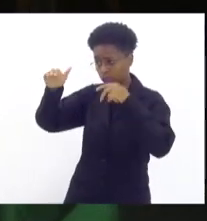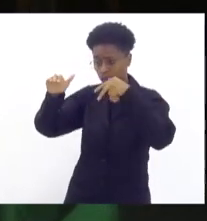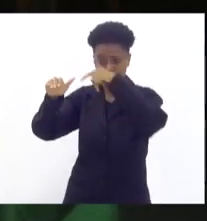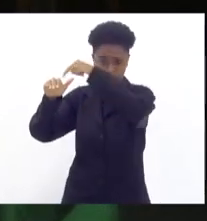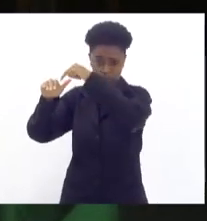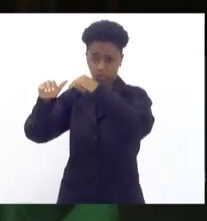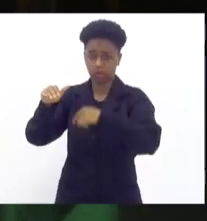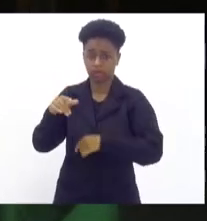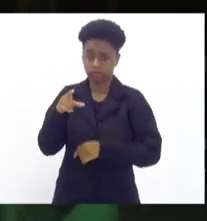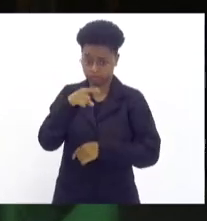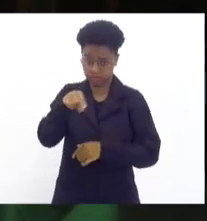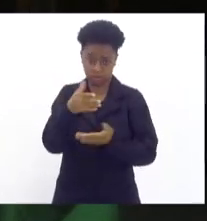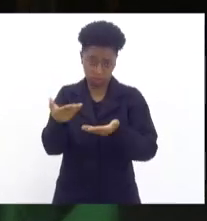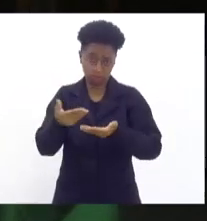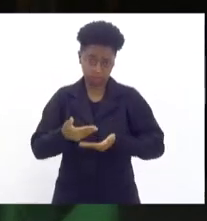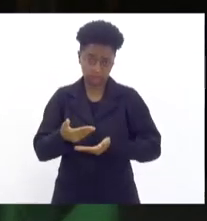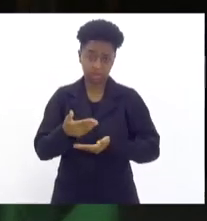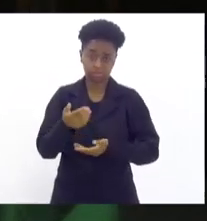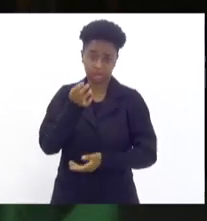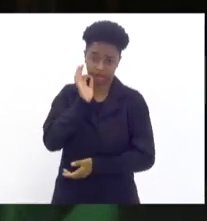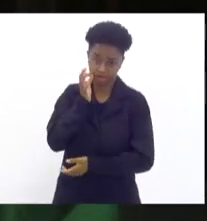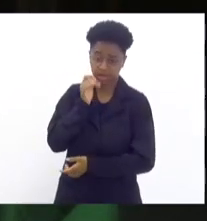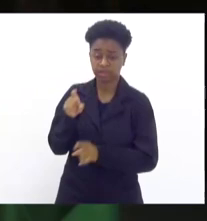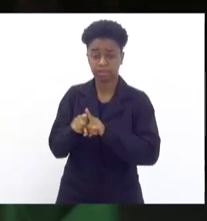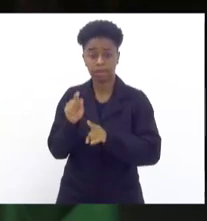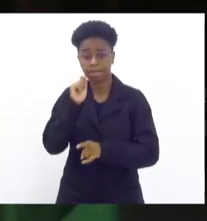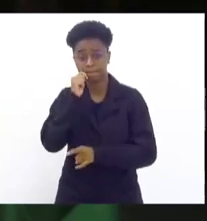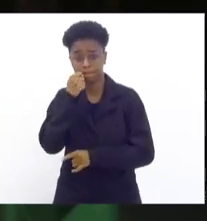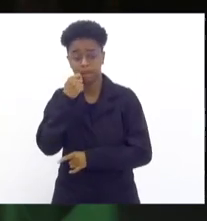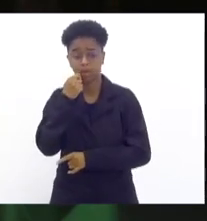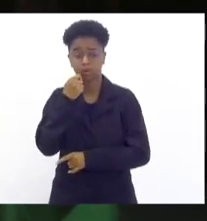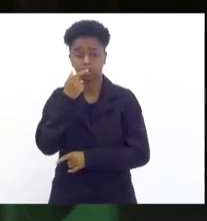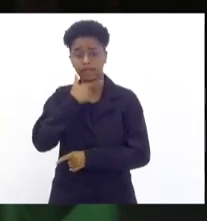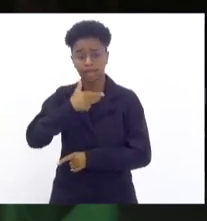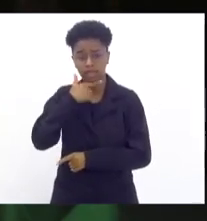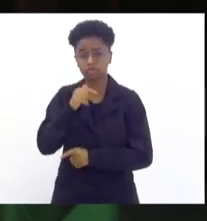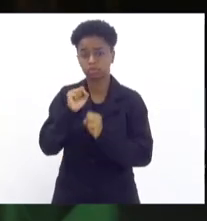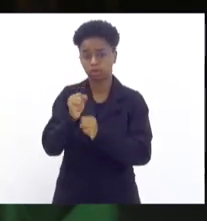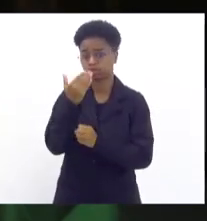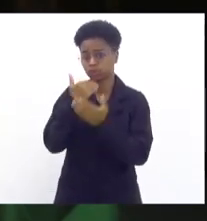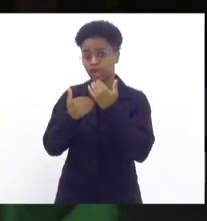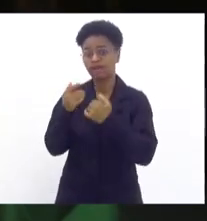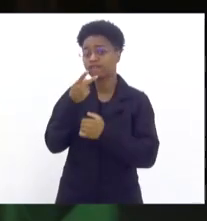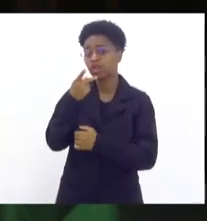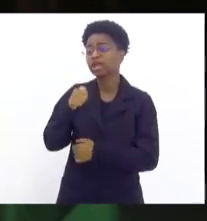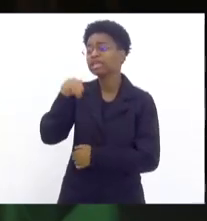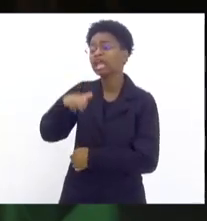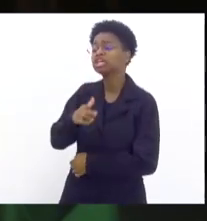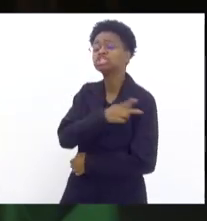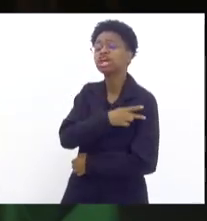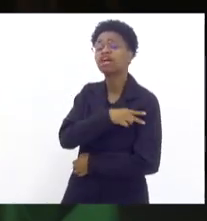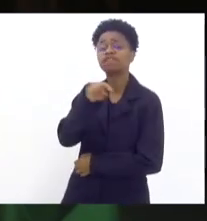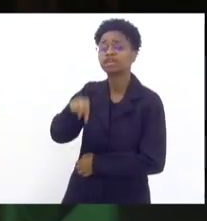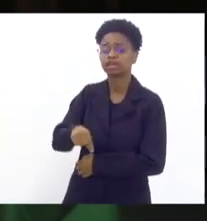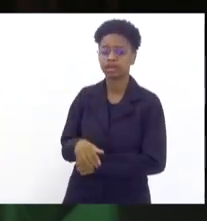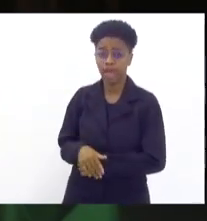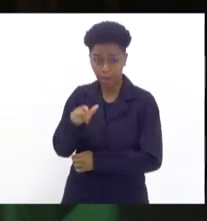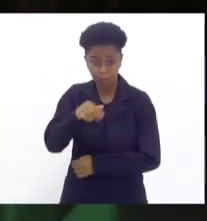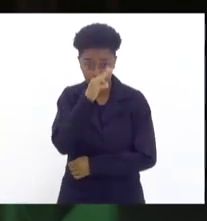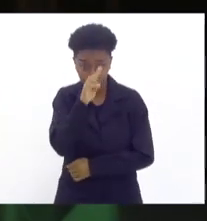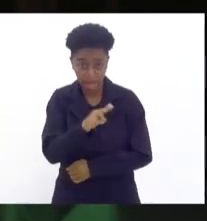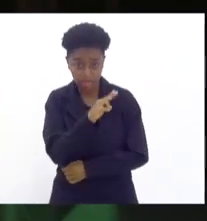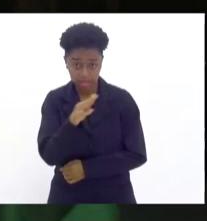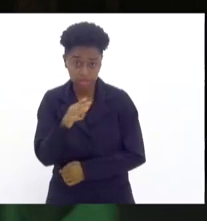tomar um café e comer um pão de queijo. Quem é o chefe aqui? Ele nem sabia que o chefe da igreja é o padre.